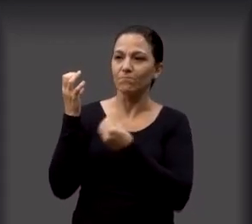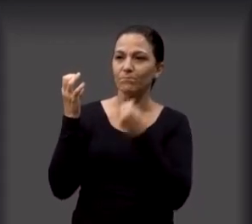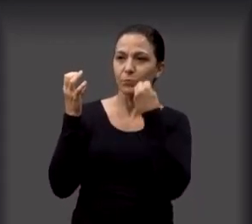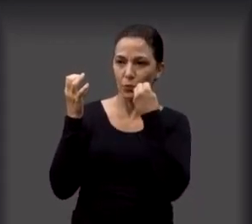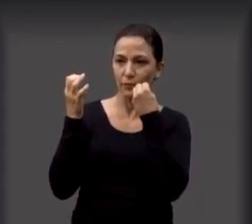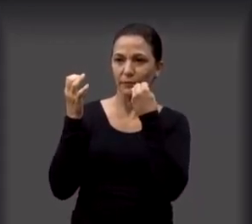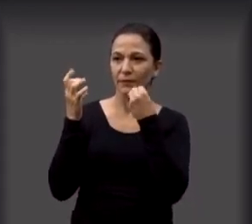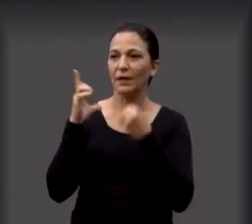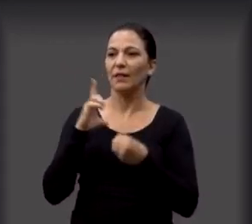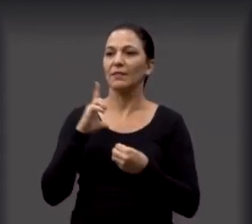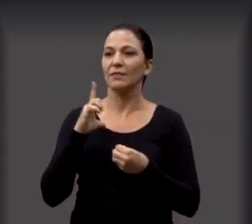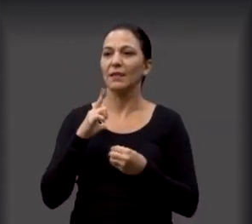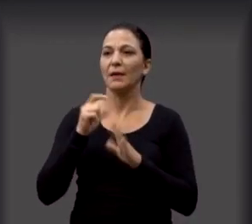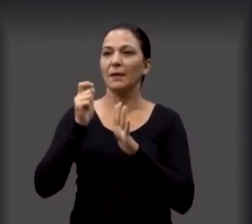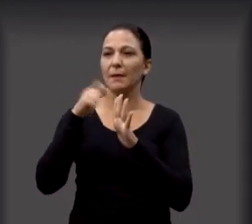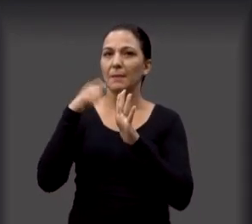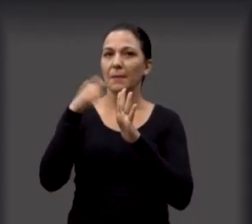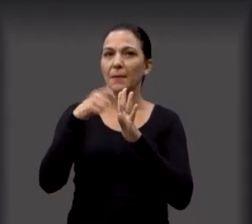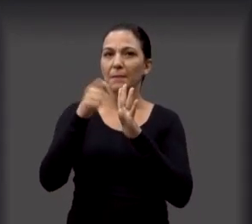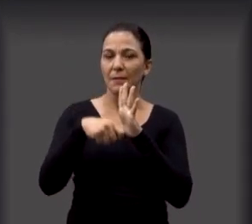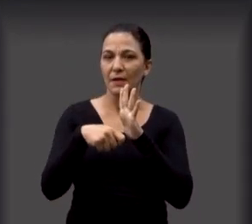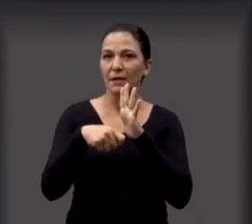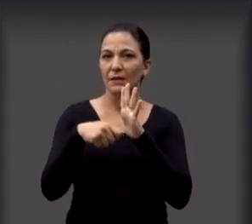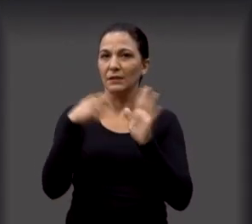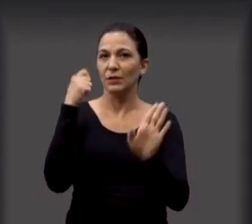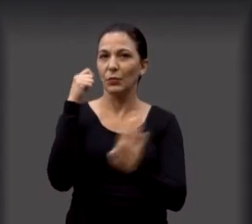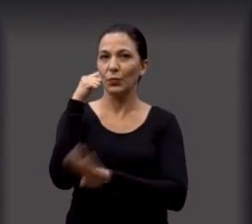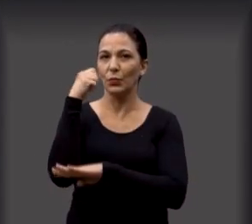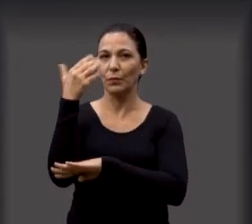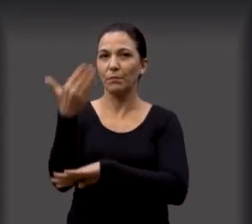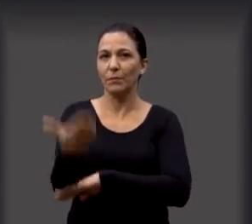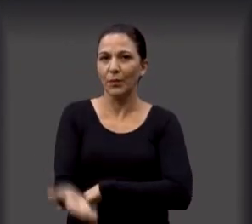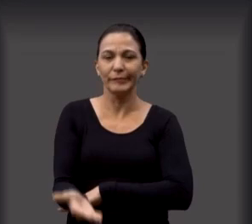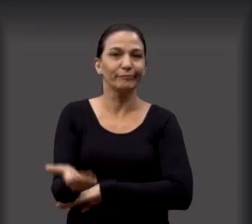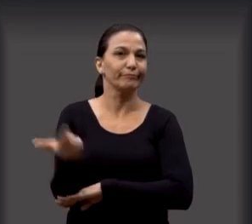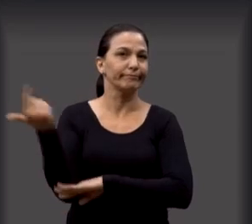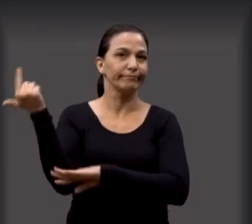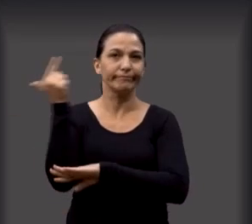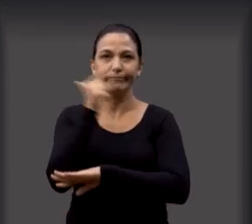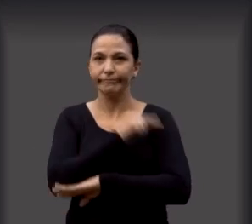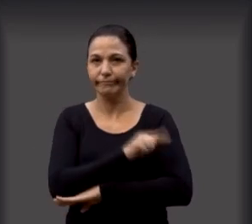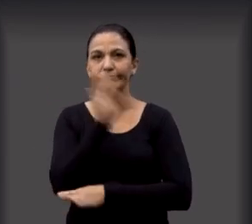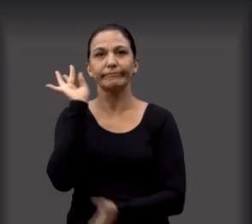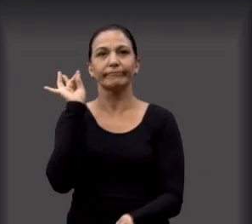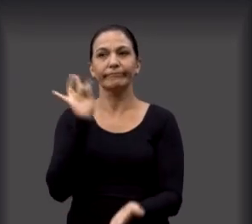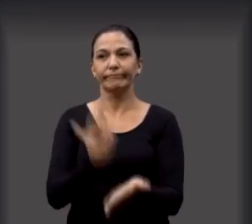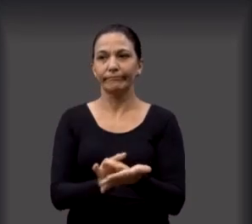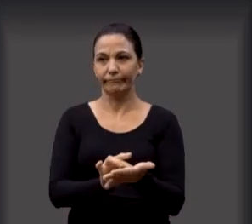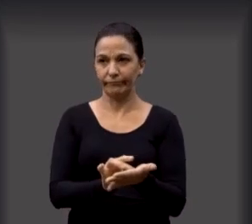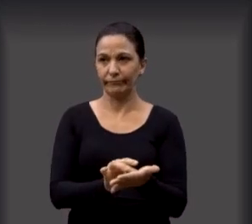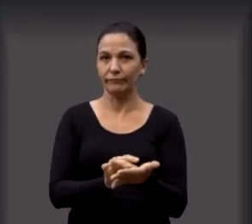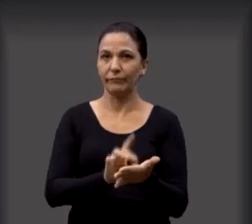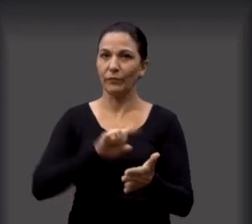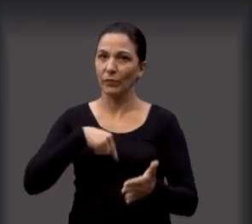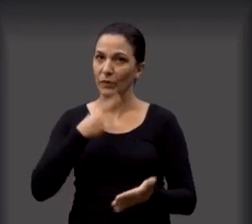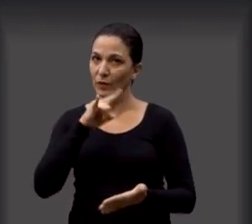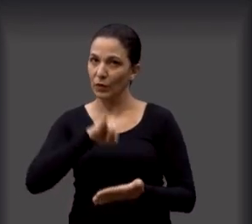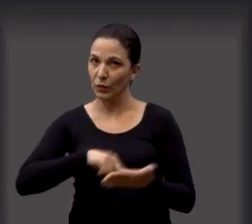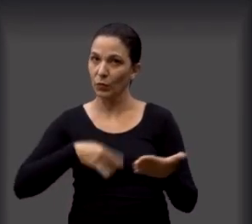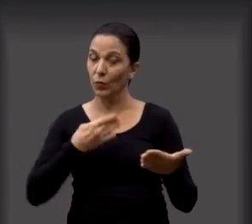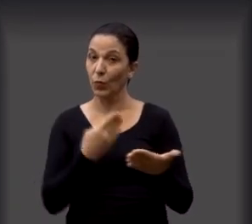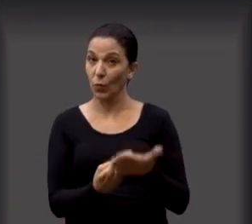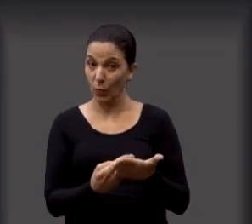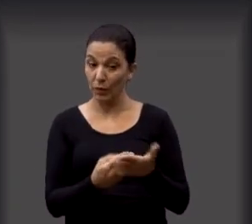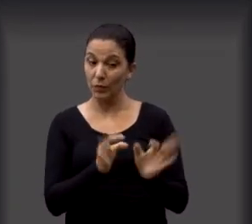que já faz mais de meses que foi pedido o corte e que não foi entregue ainda. Então nós queremos fazer um requerimento a partir dessa